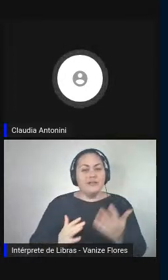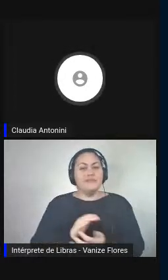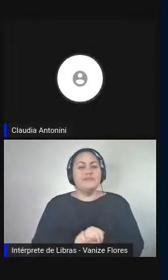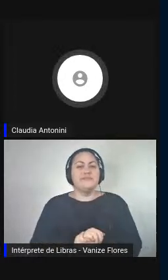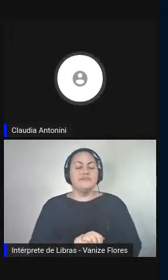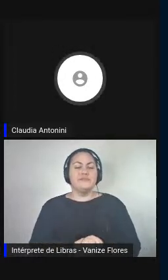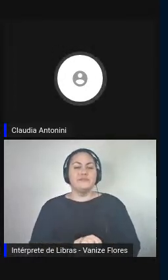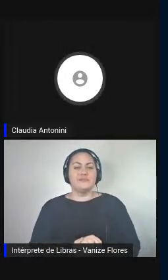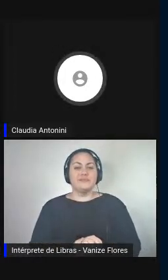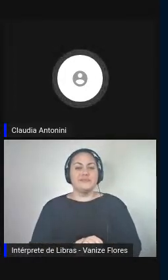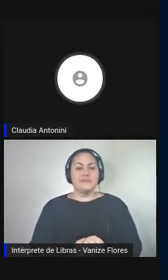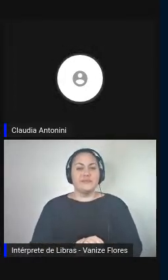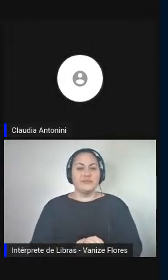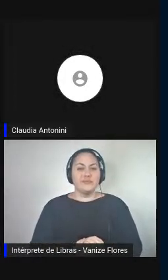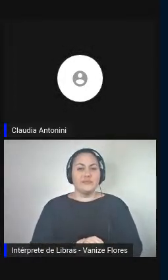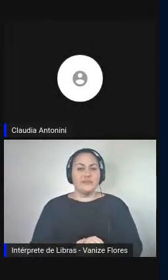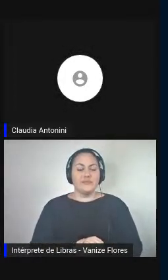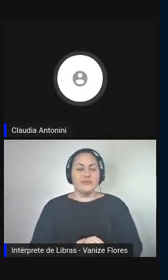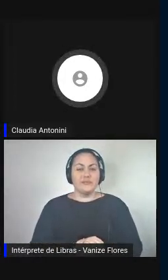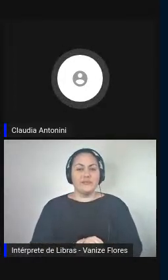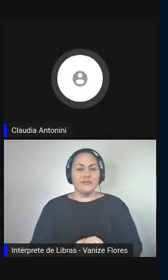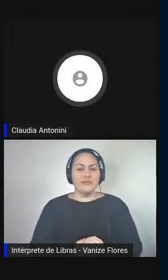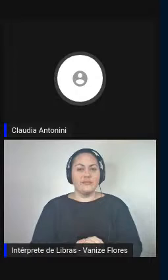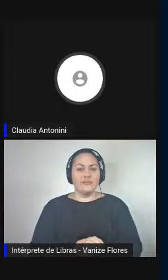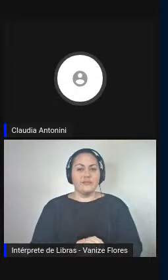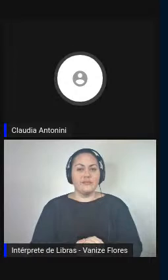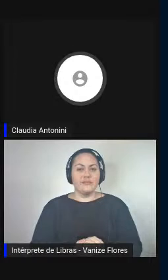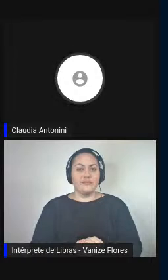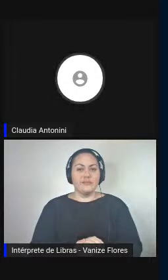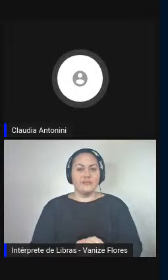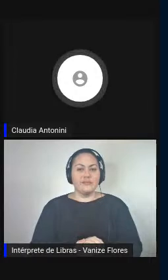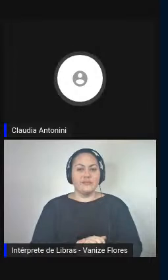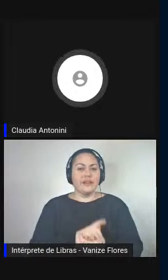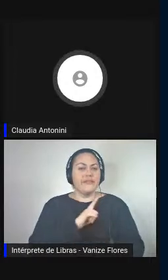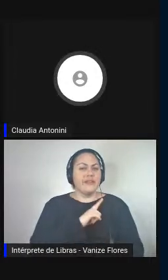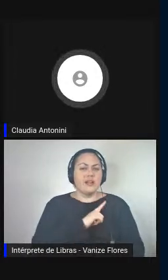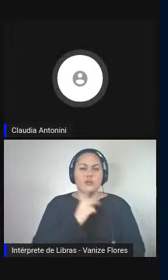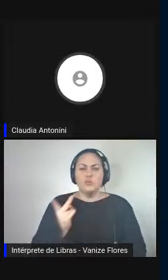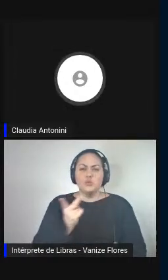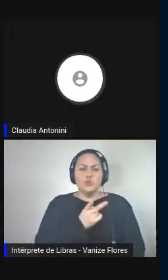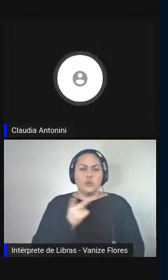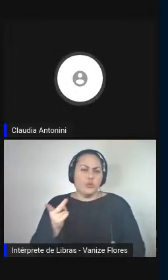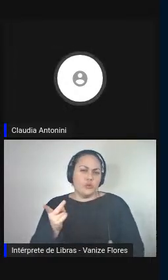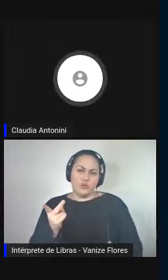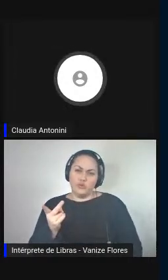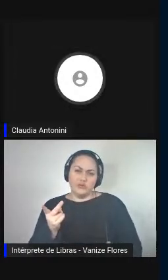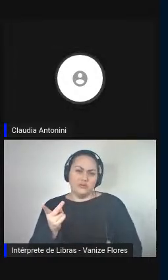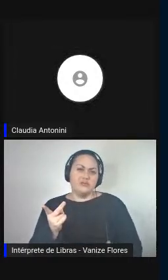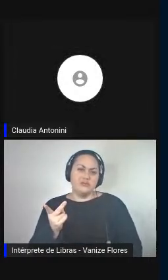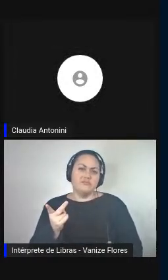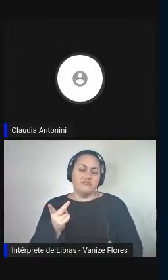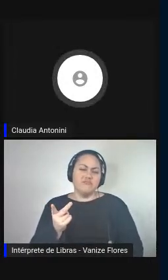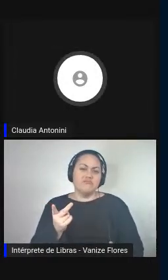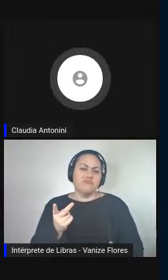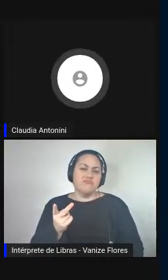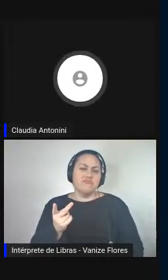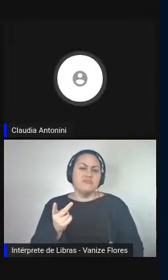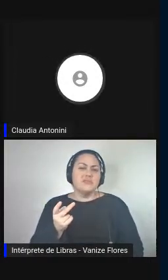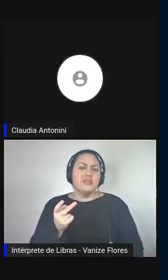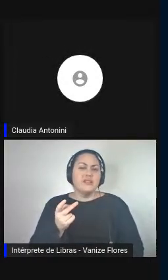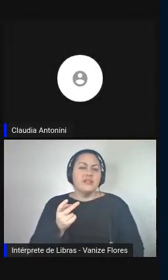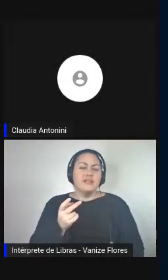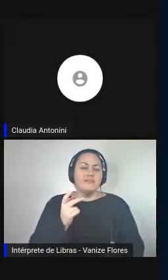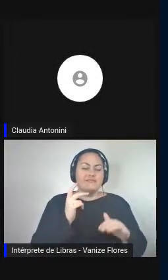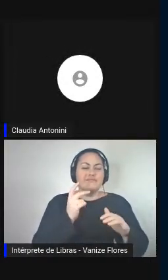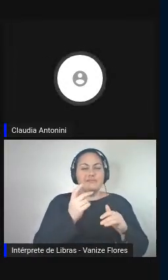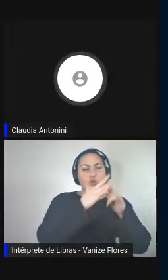então, temos nos dois canais várias pessoas que estão seguindo,